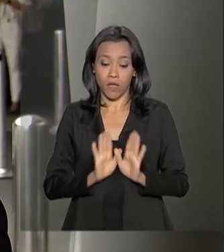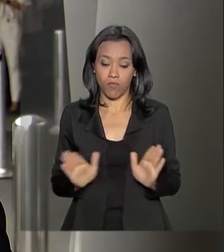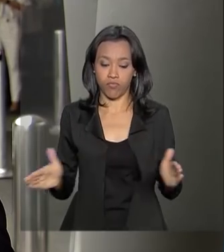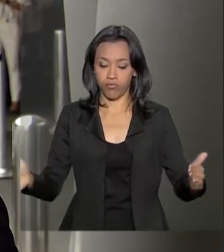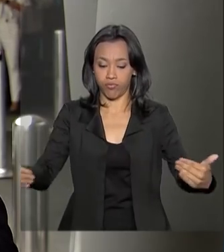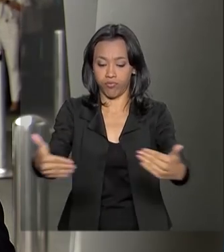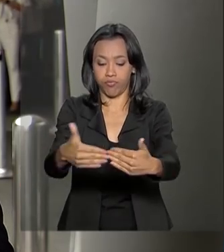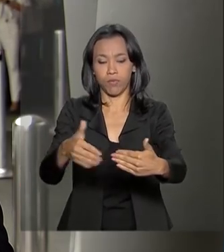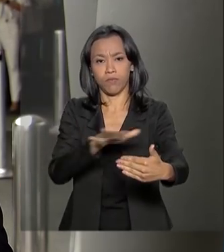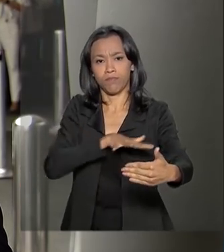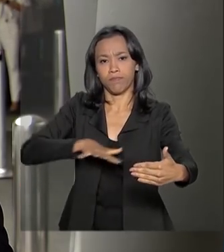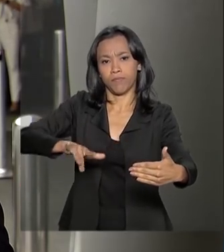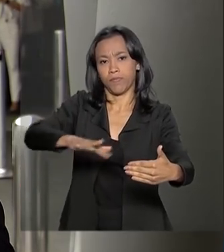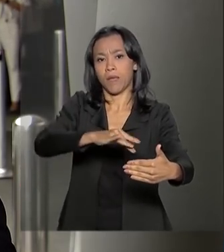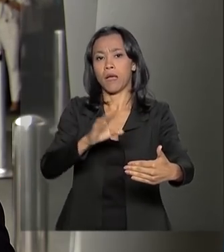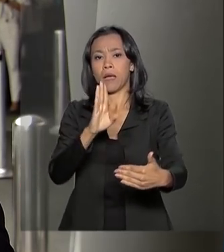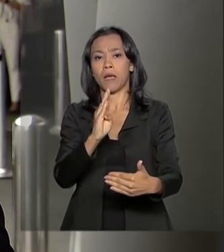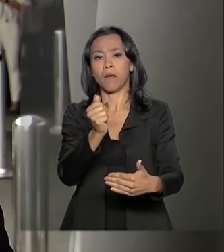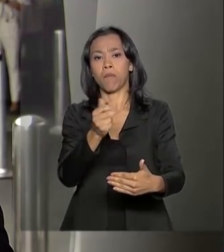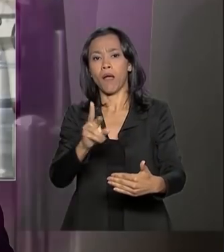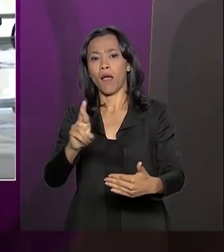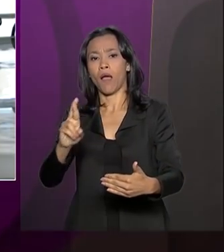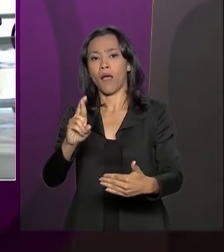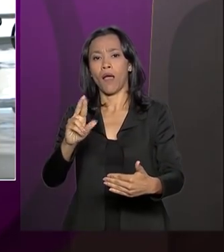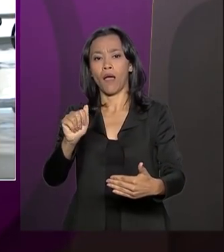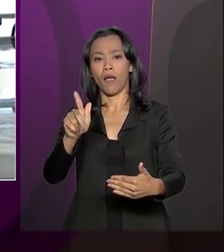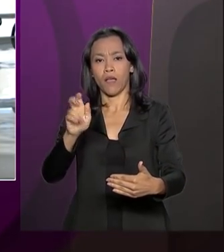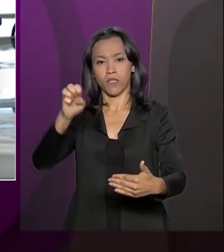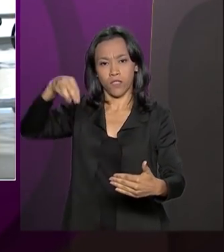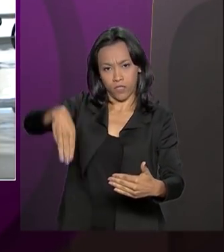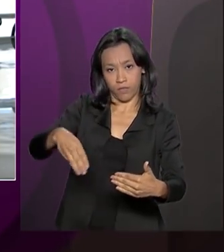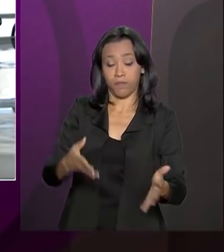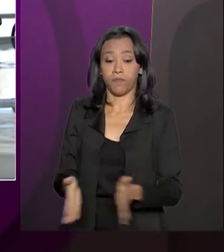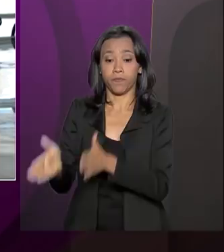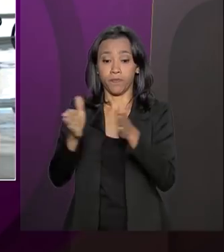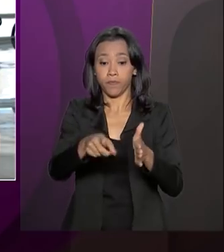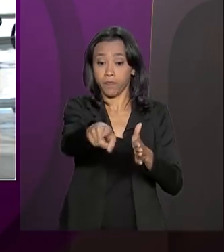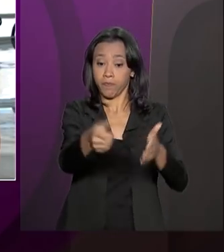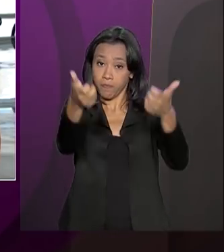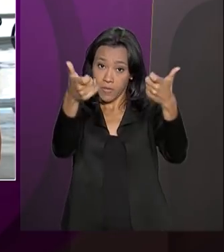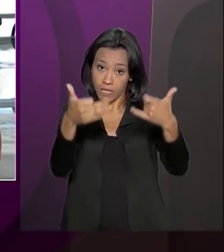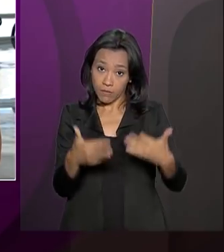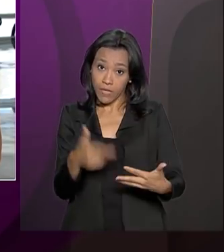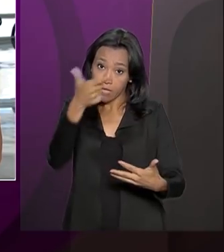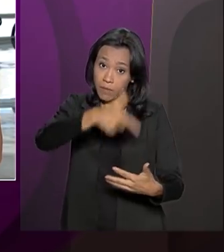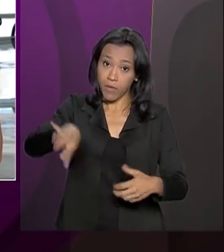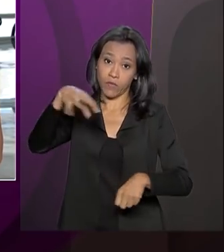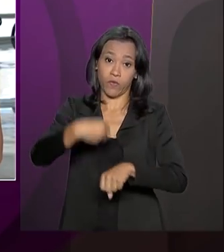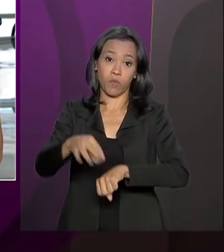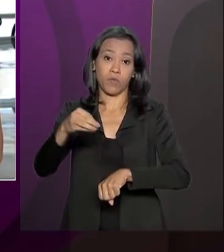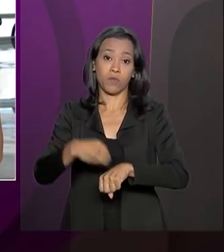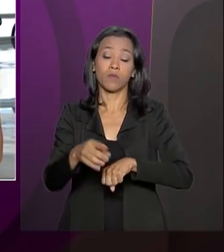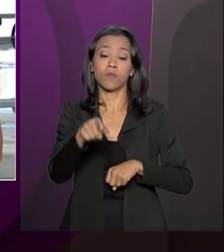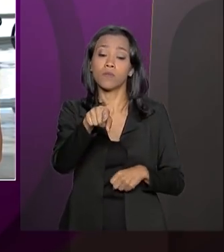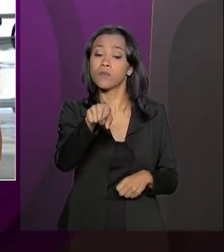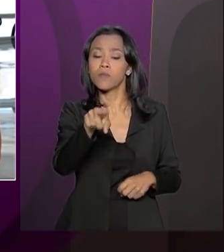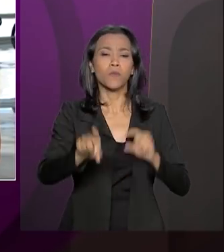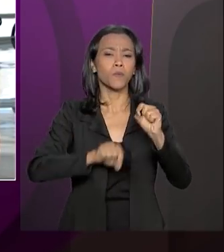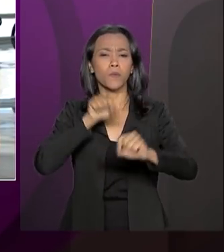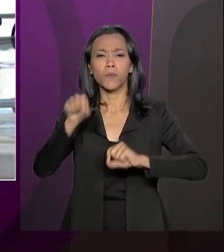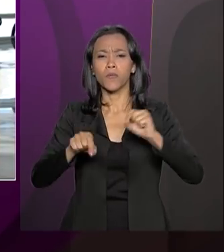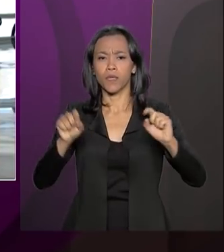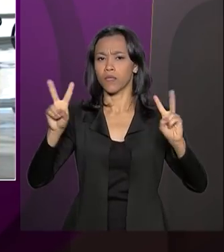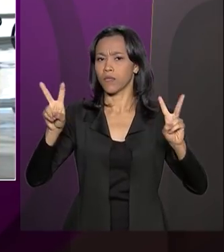Vamos agora à Brasília com a repórter Luciana Collari de Holanda, que tem mais informações a respeito da